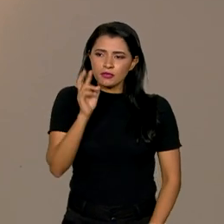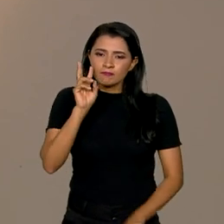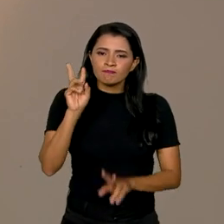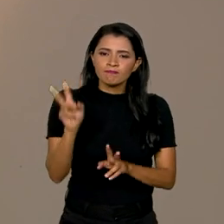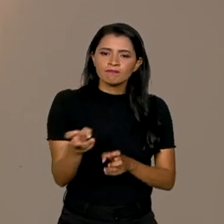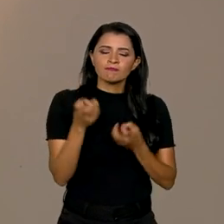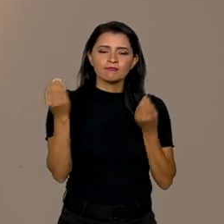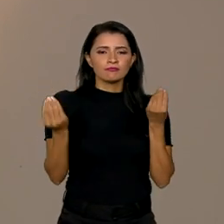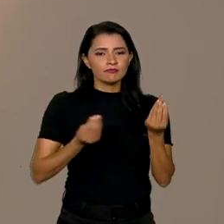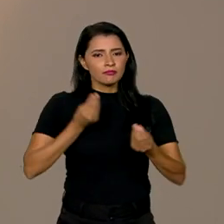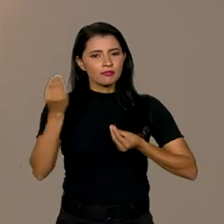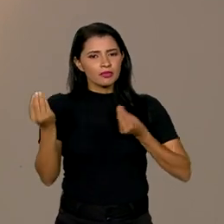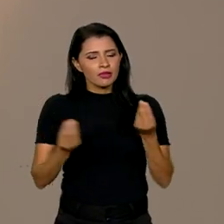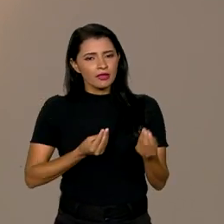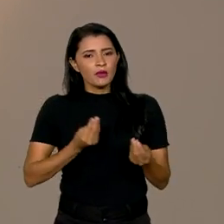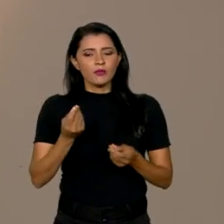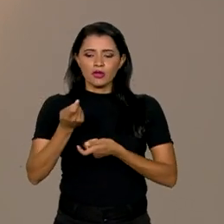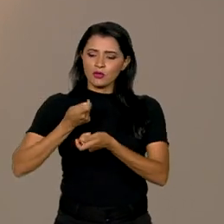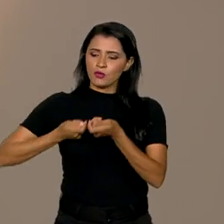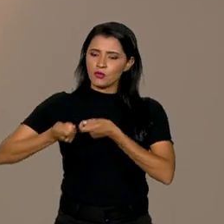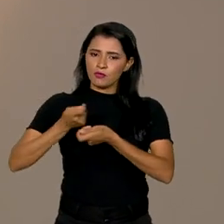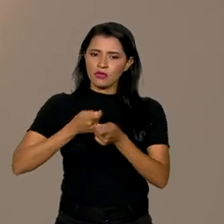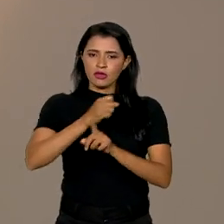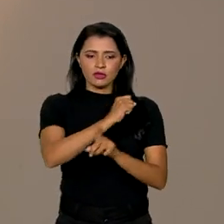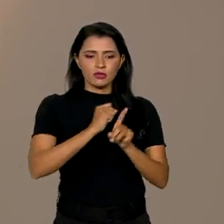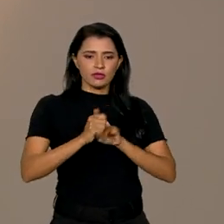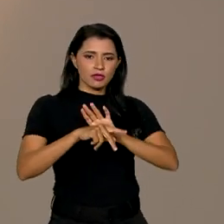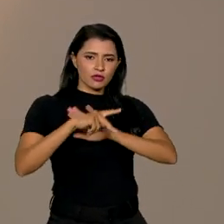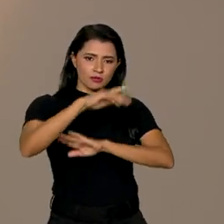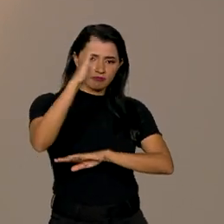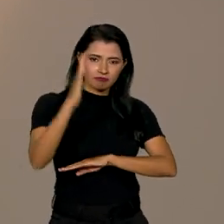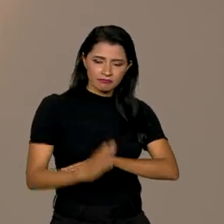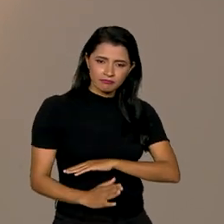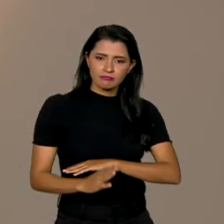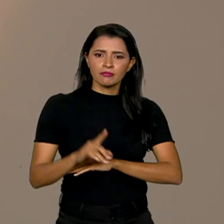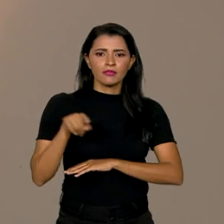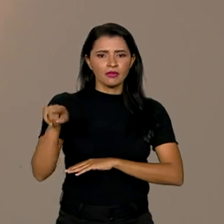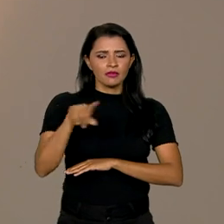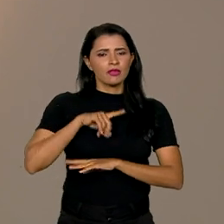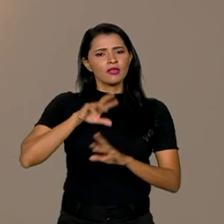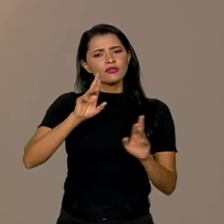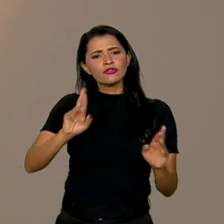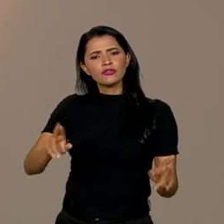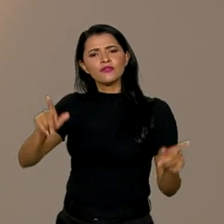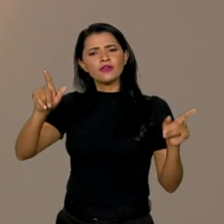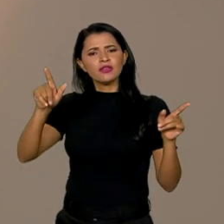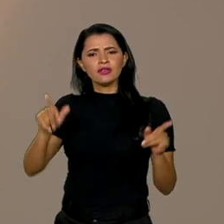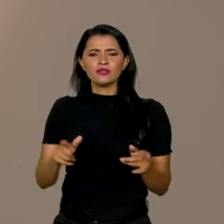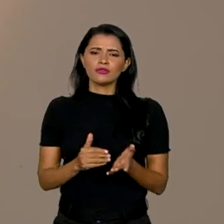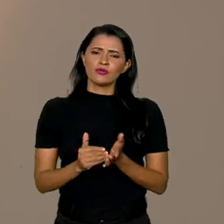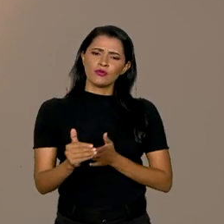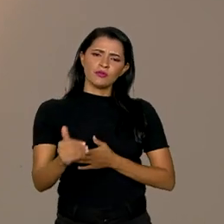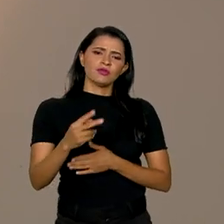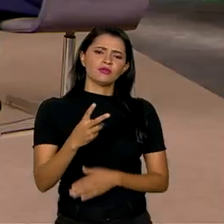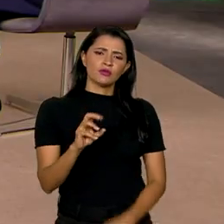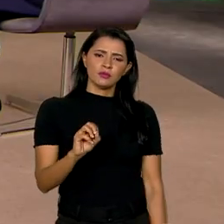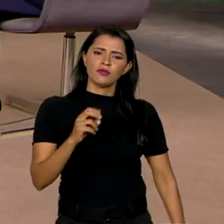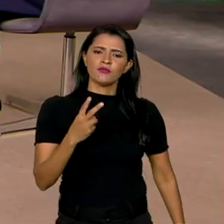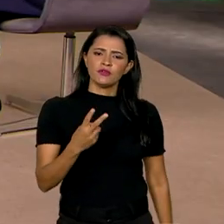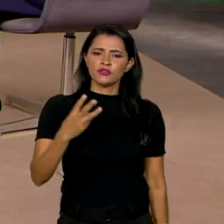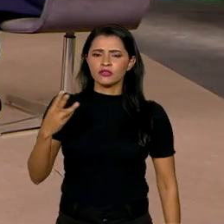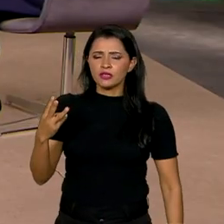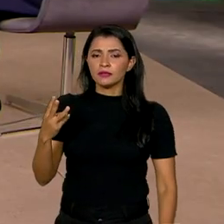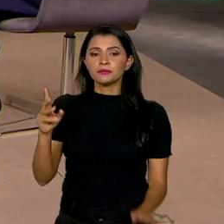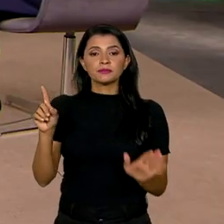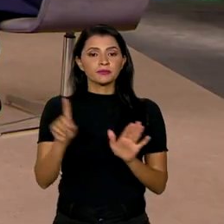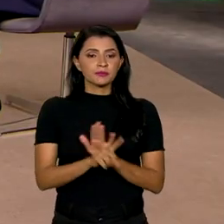como a economia e sociedade brasileira vão ser muito diferentes do que eram no início de 2023. Agora,